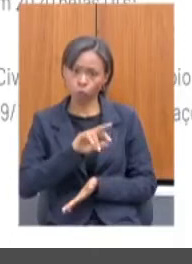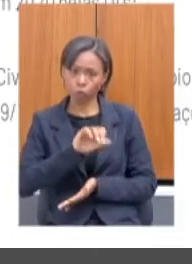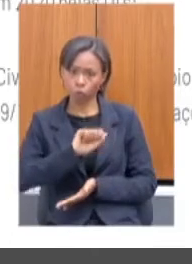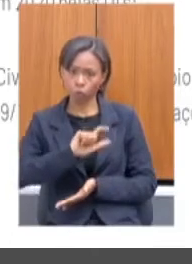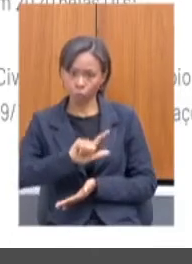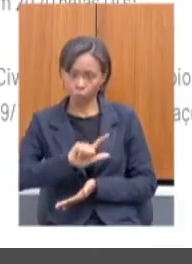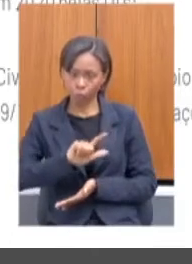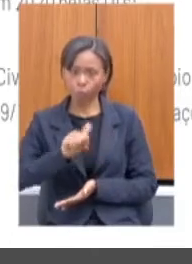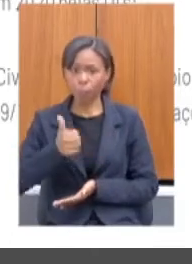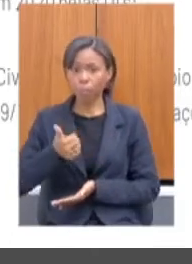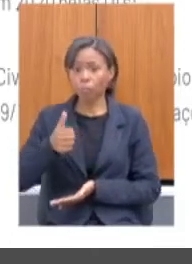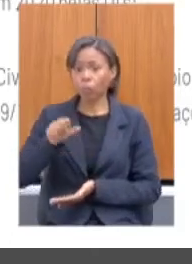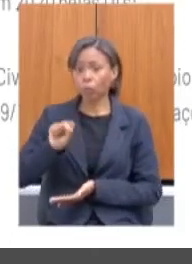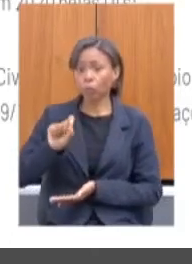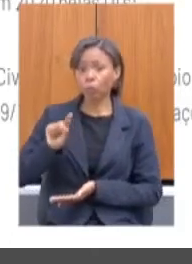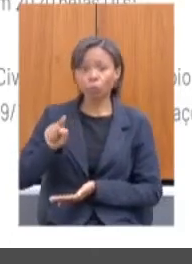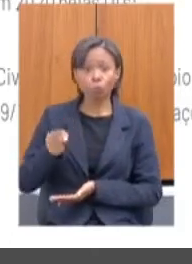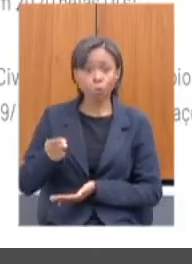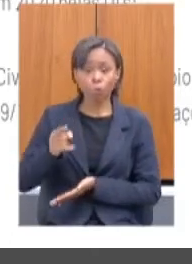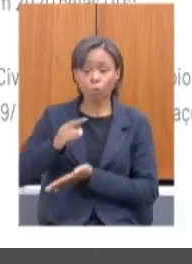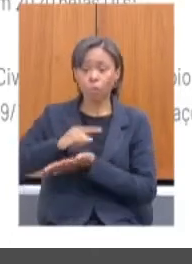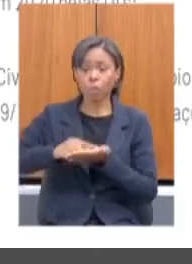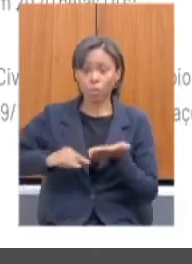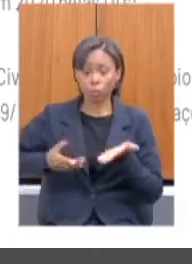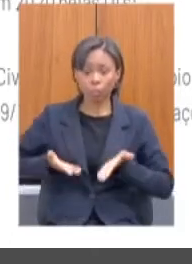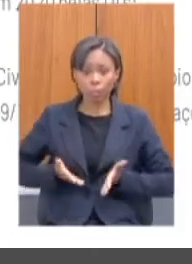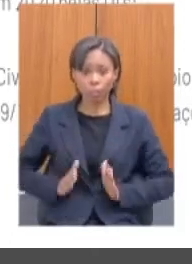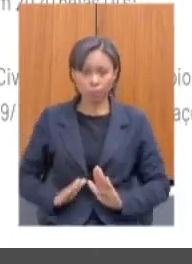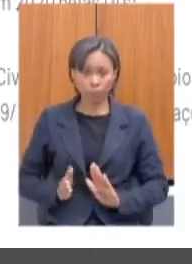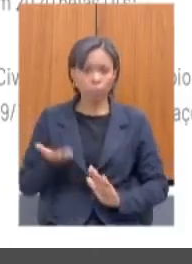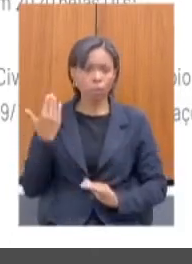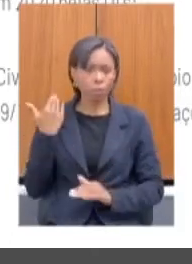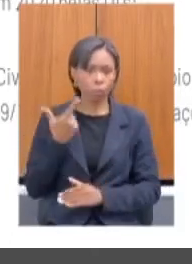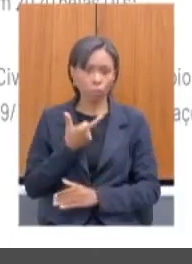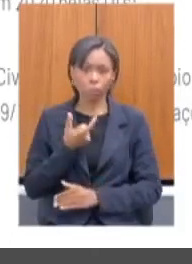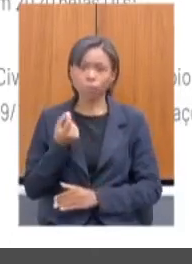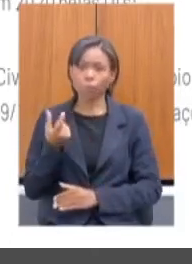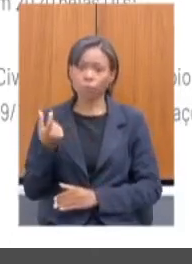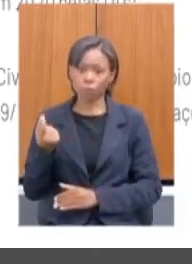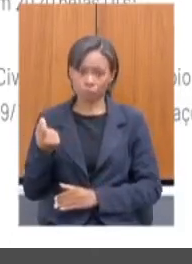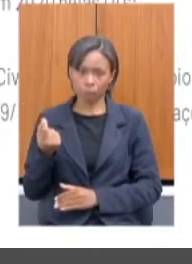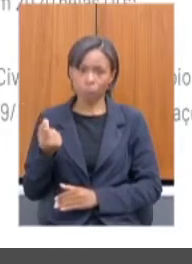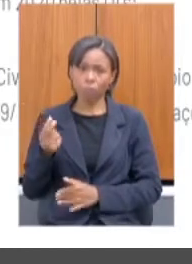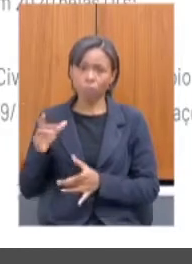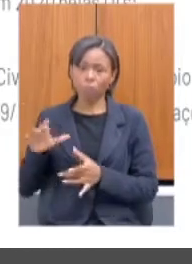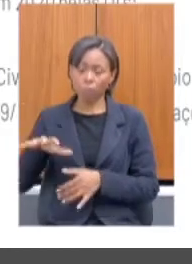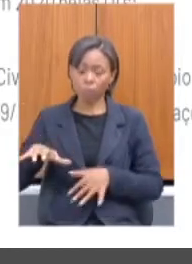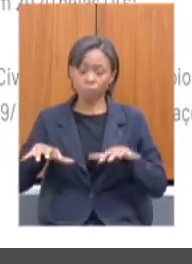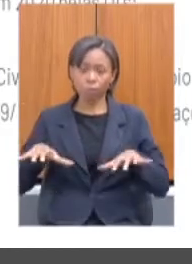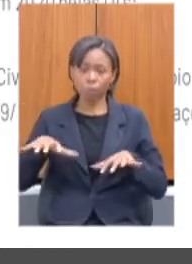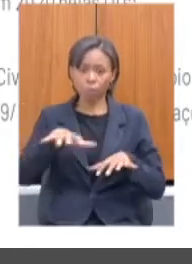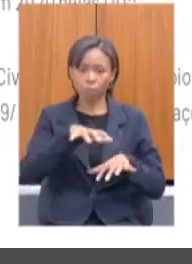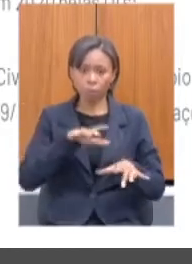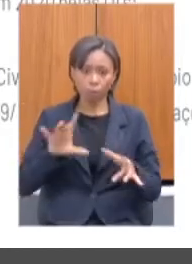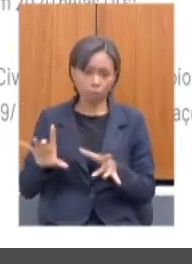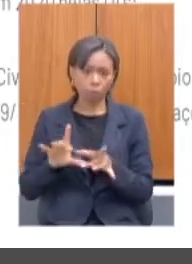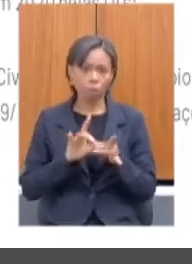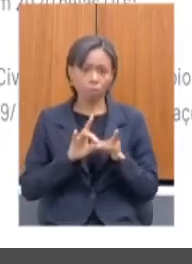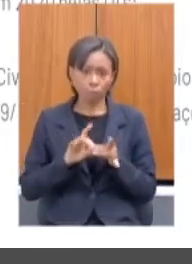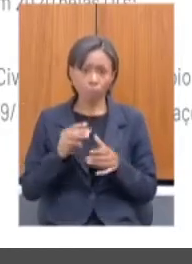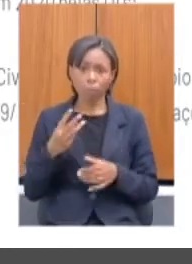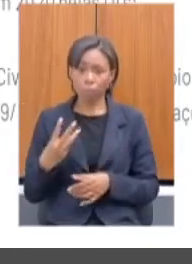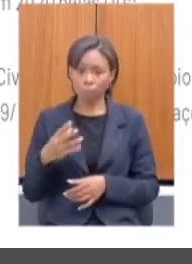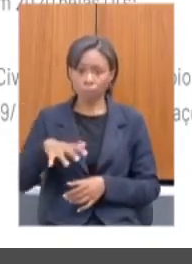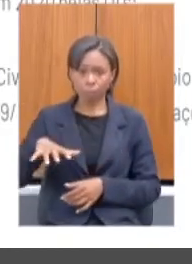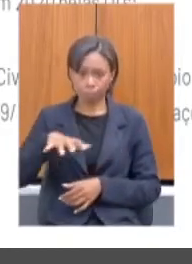certidões de nascimento emitidas em 2020 pelas unidades interligadas. Nós tivemos três unidades interligadas de registro